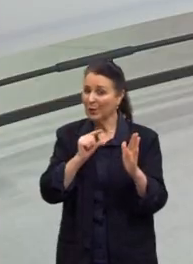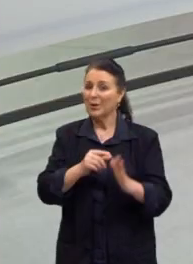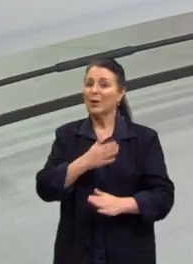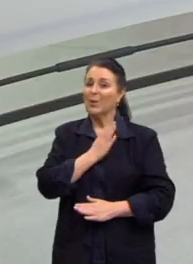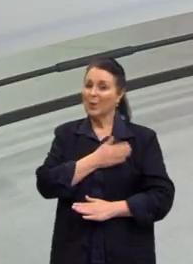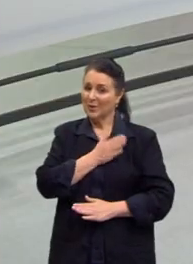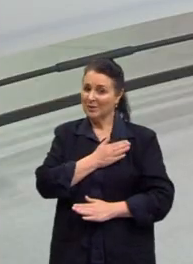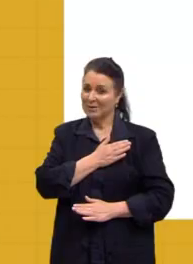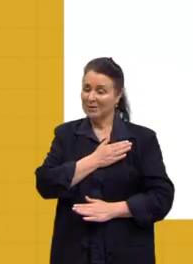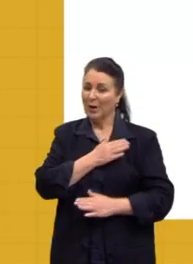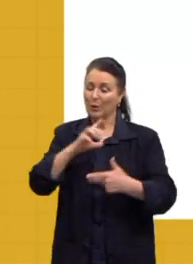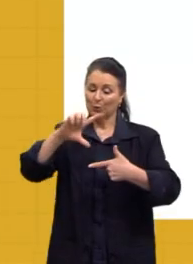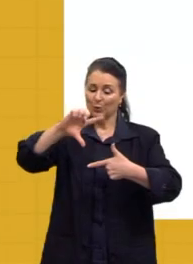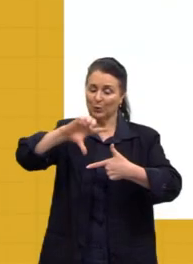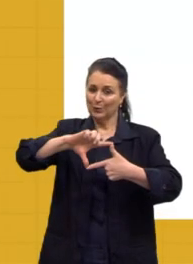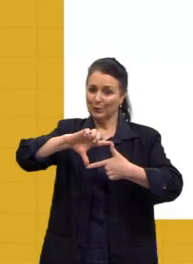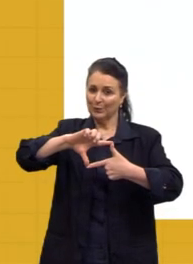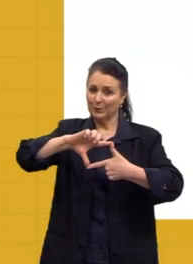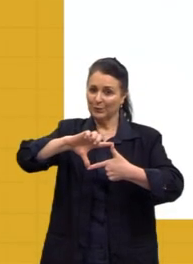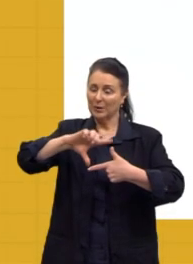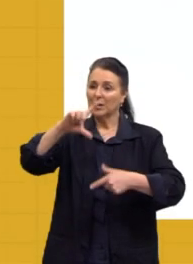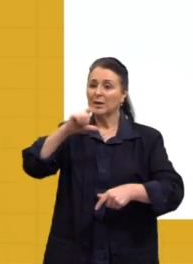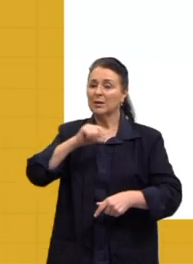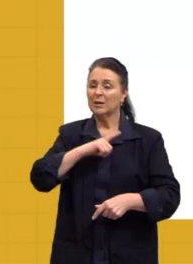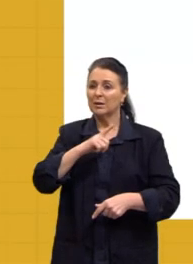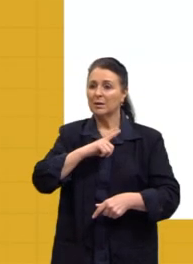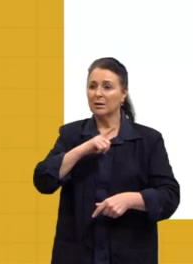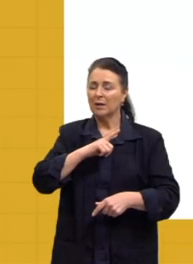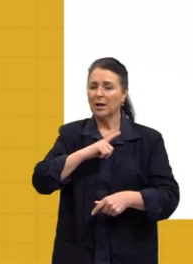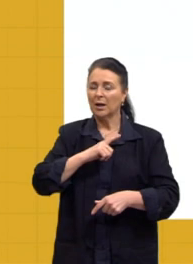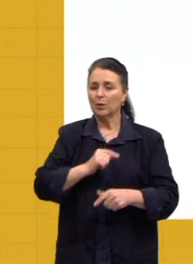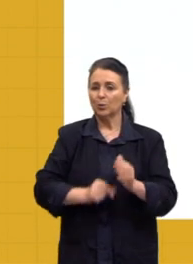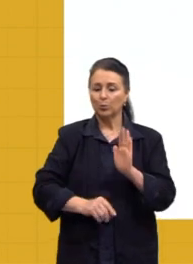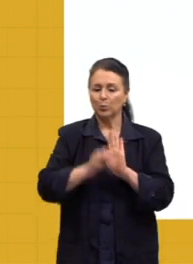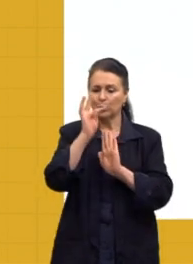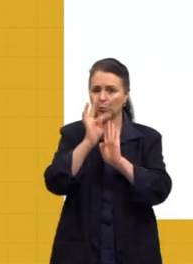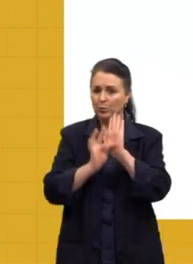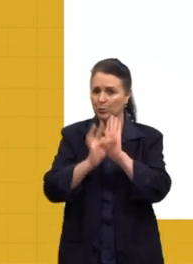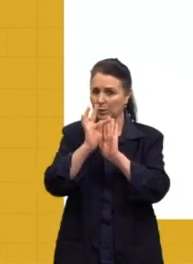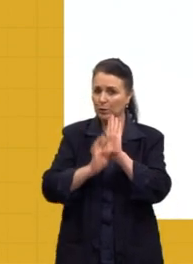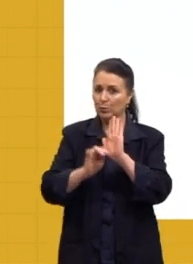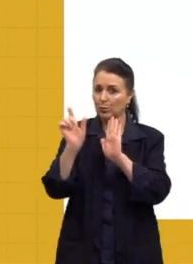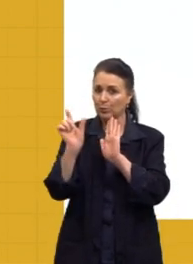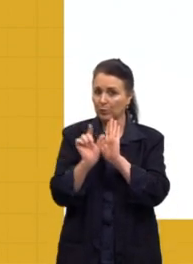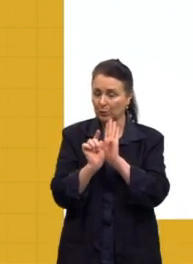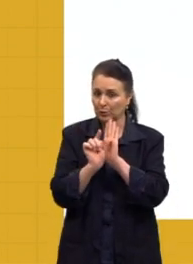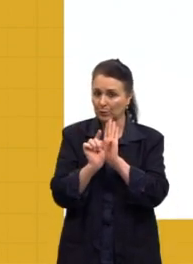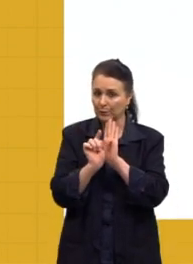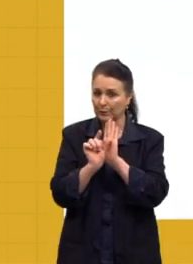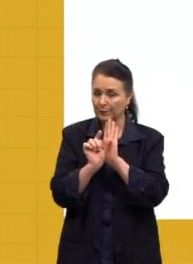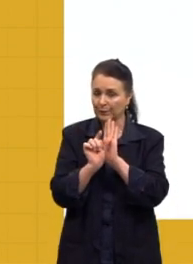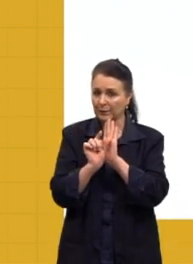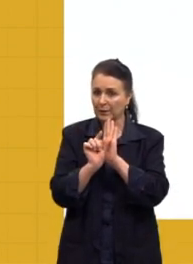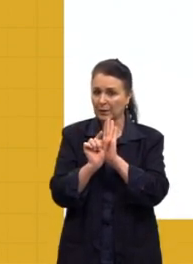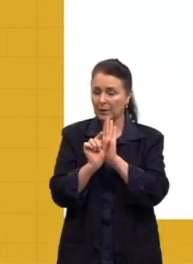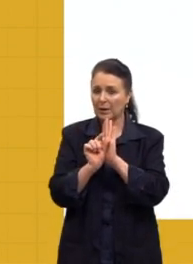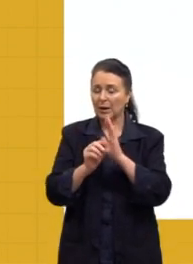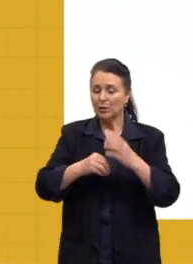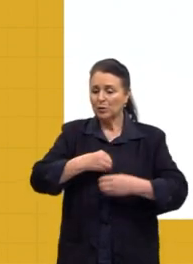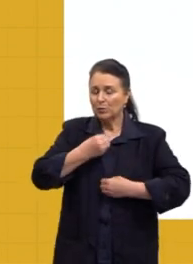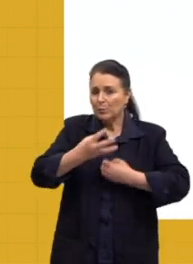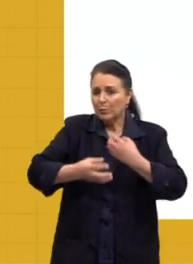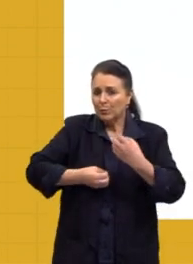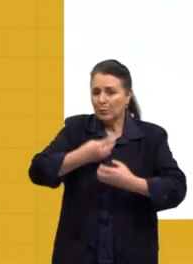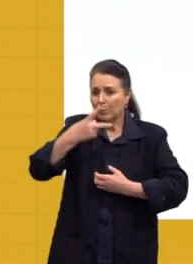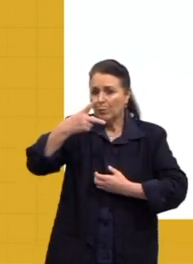E nós temos aqui um trechinho, só um trechinho, porque esse poema é um pouquinho maior, de poética,